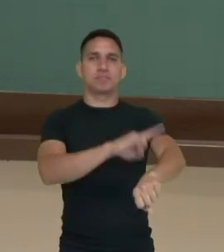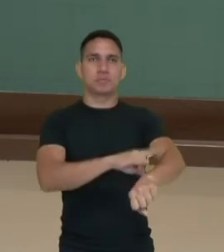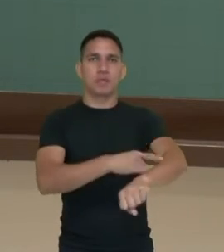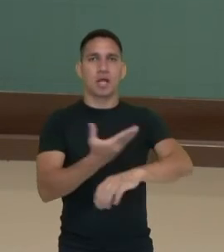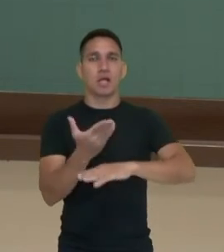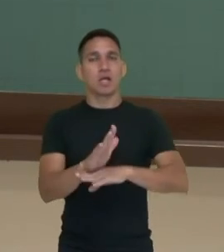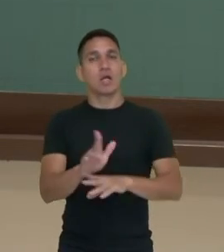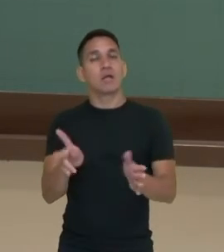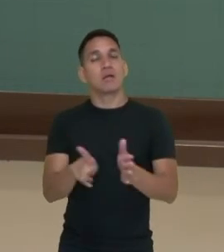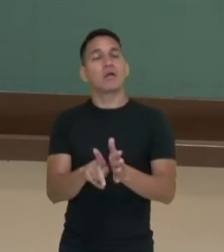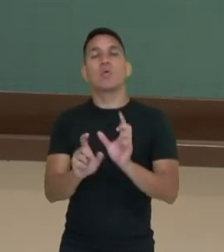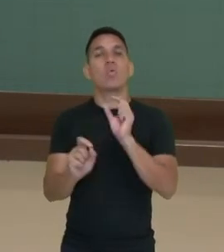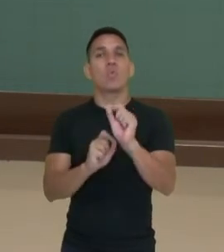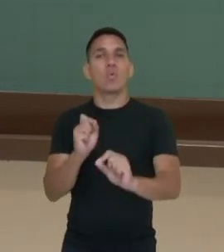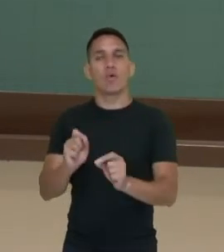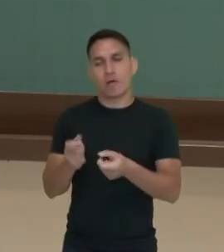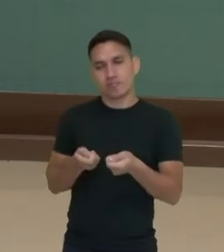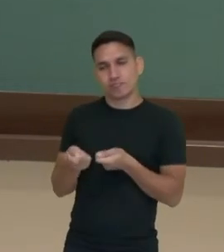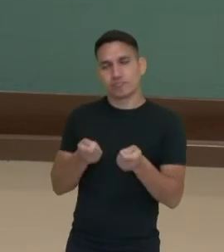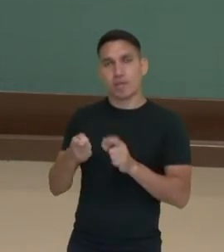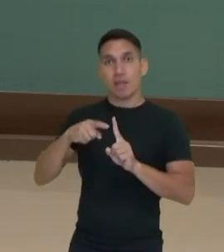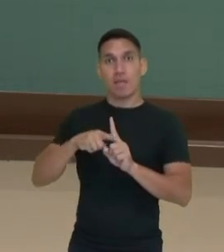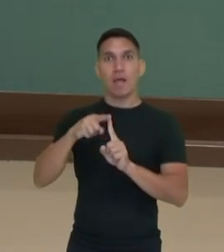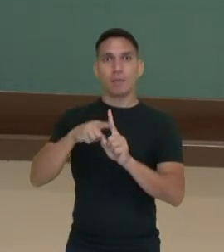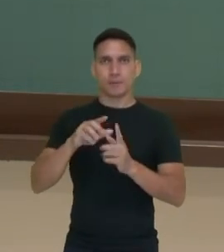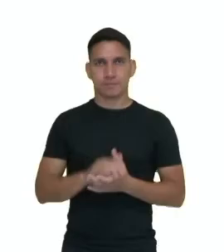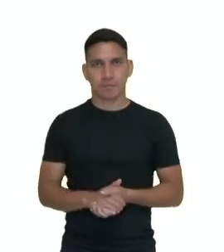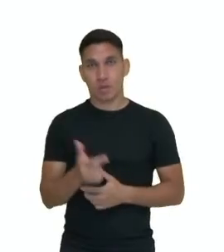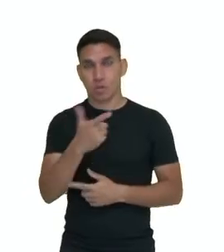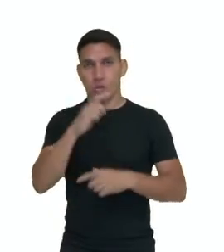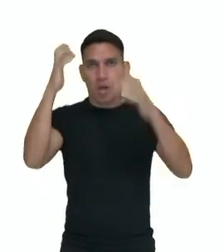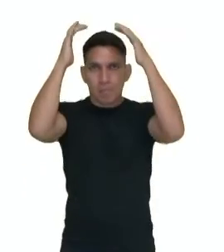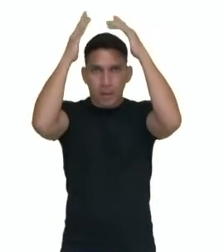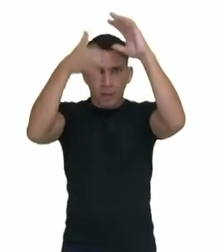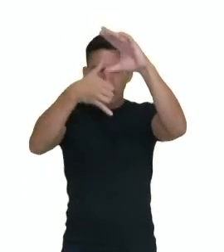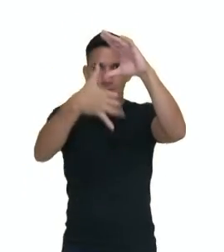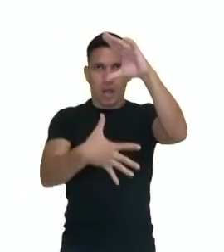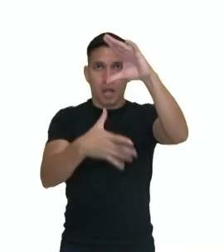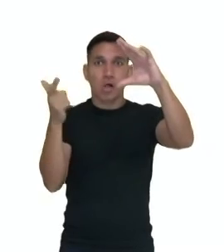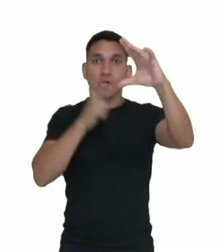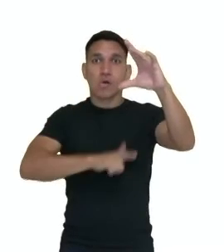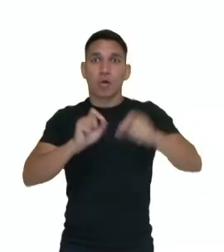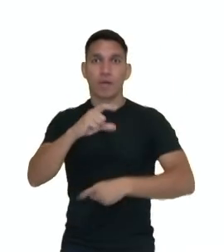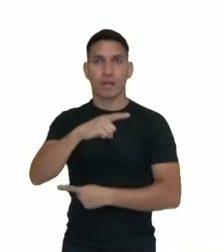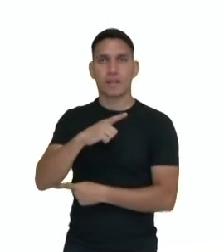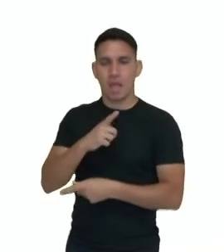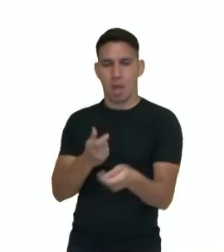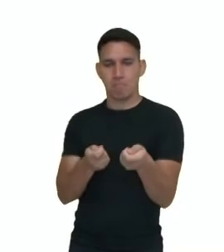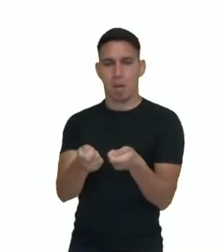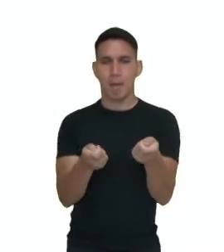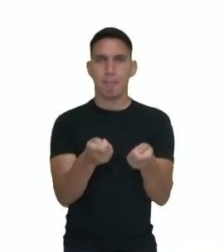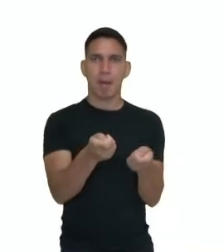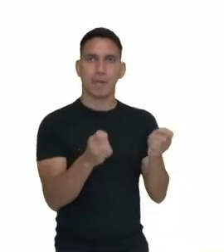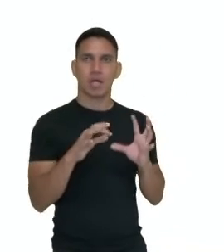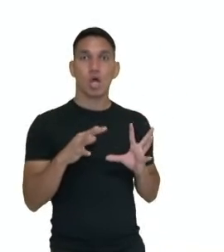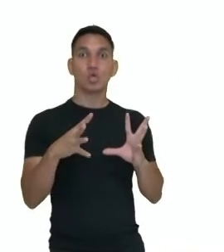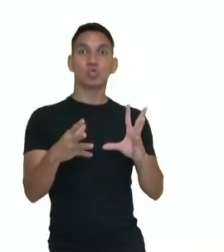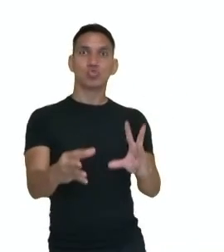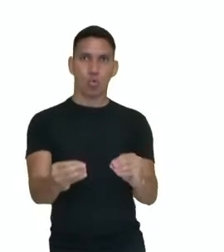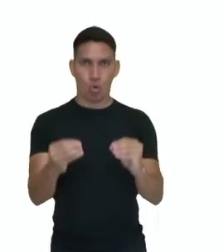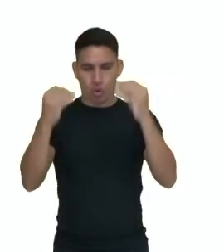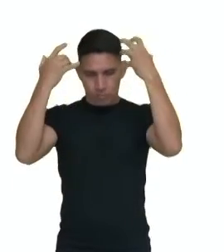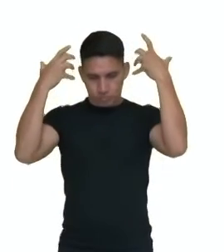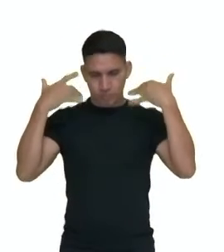manutenção da temperatura. O sistema nervoso, ele vai regular todos esses outros sistemas